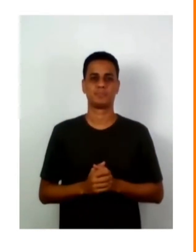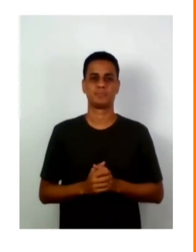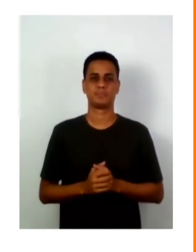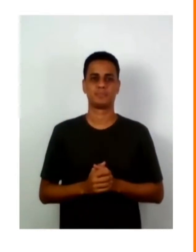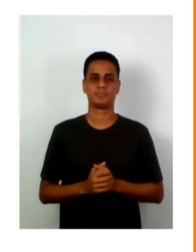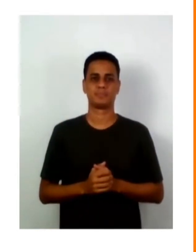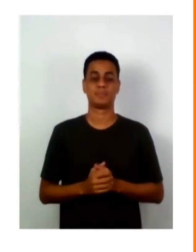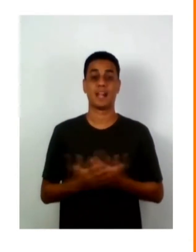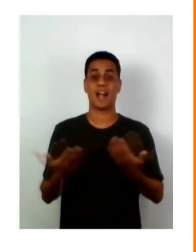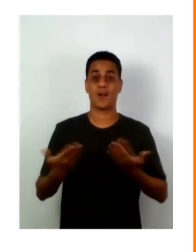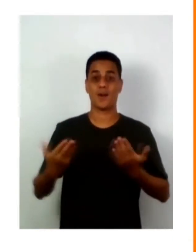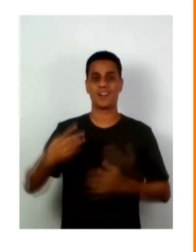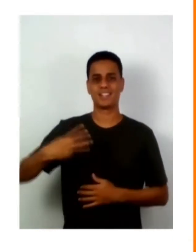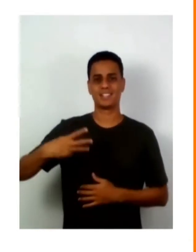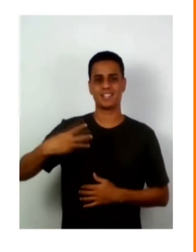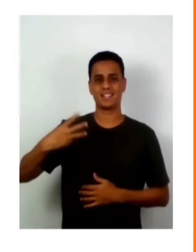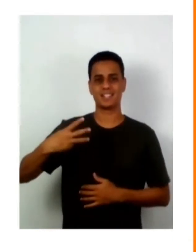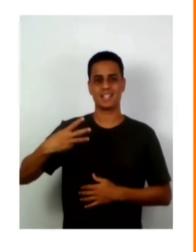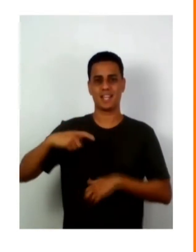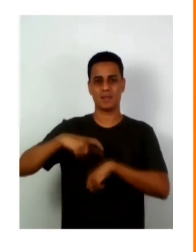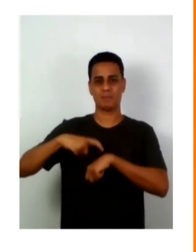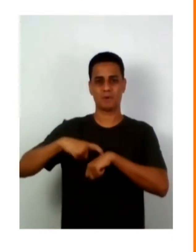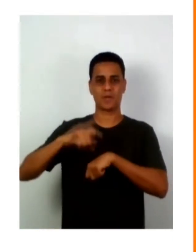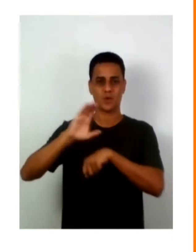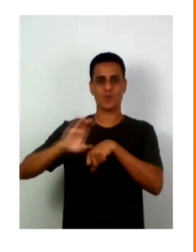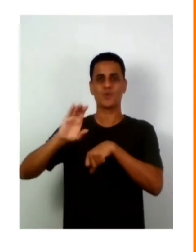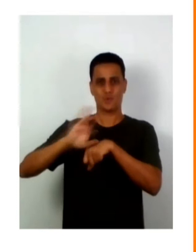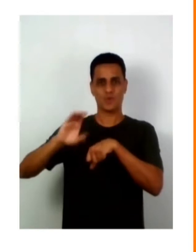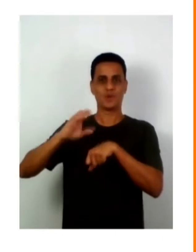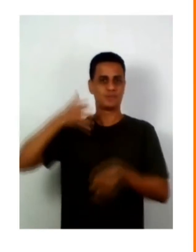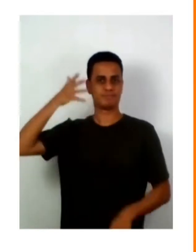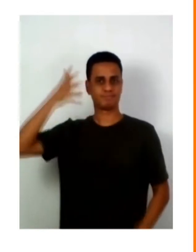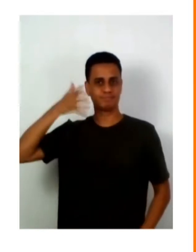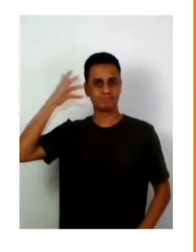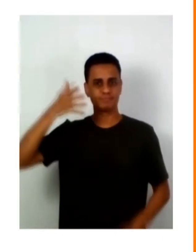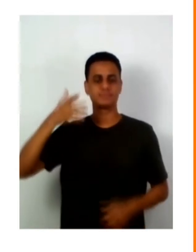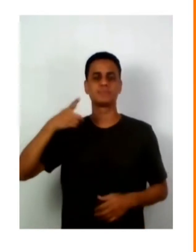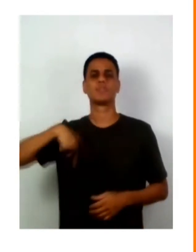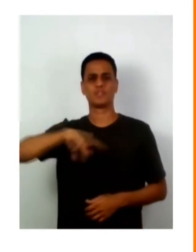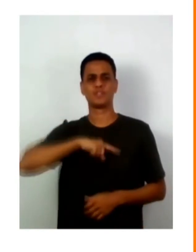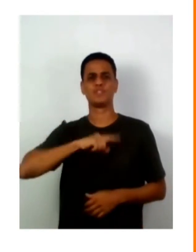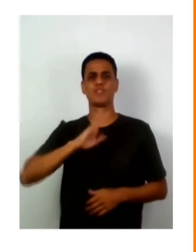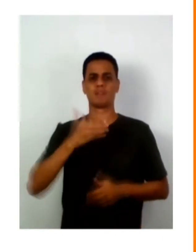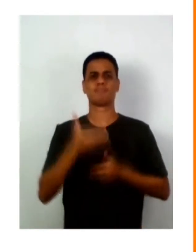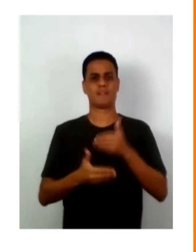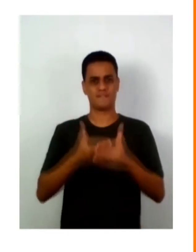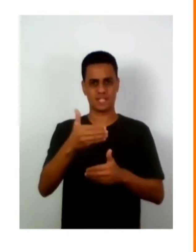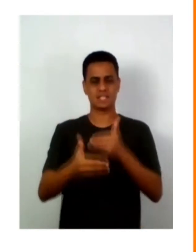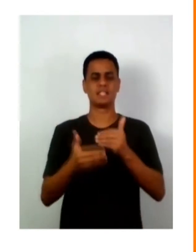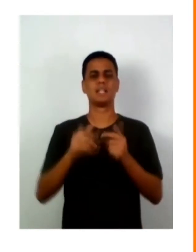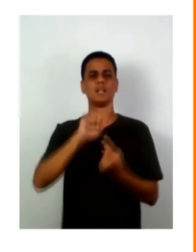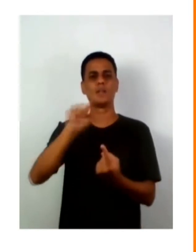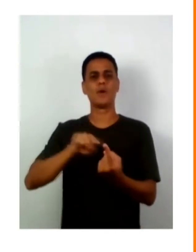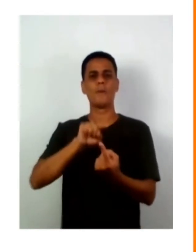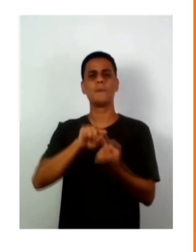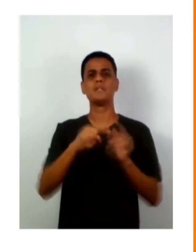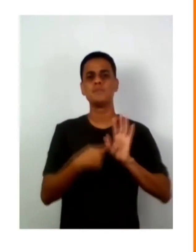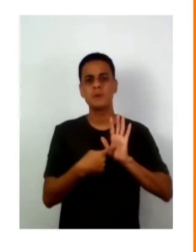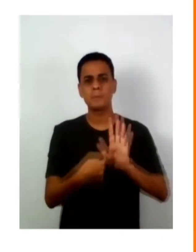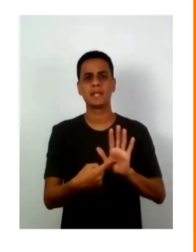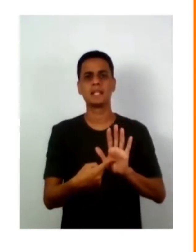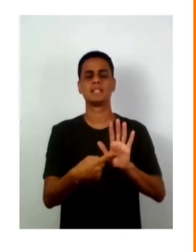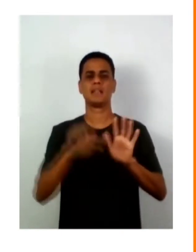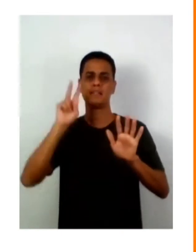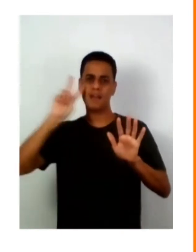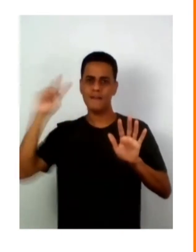Nesta terceira sessão do curso, nós estamos avançando na